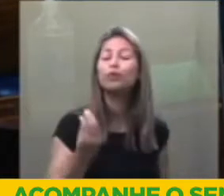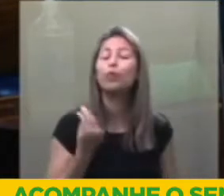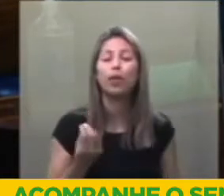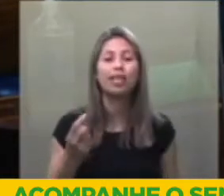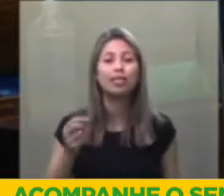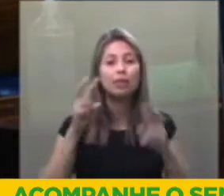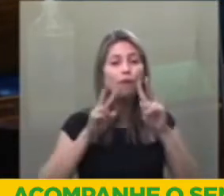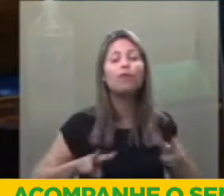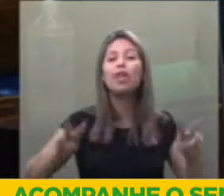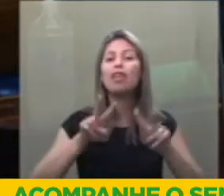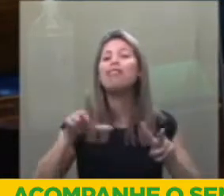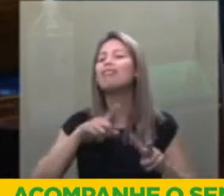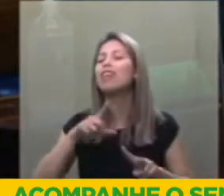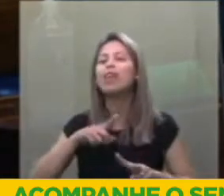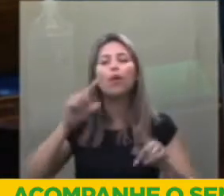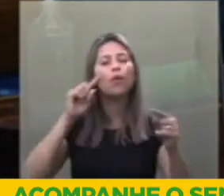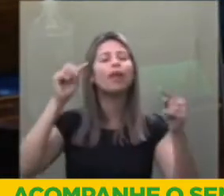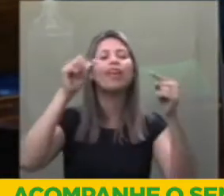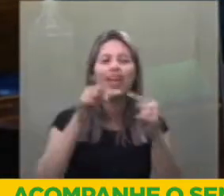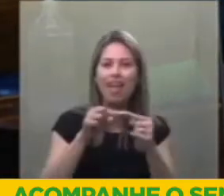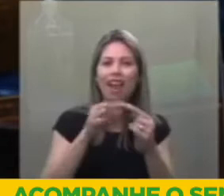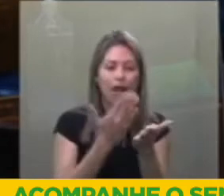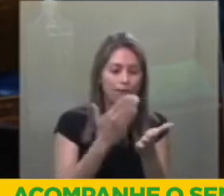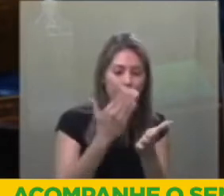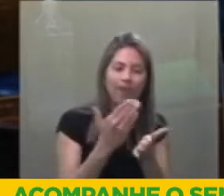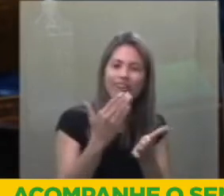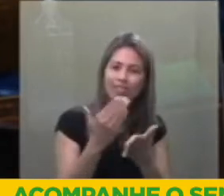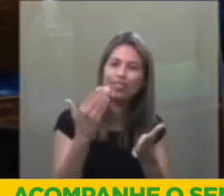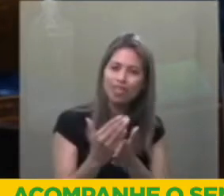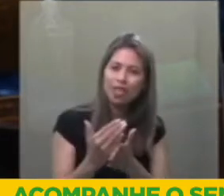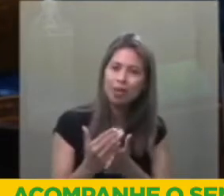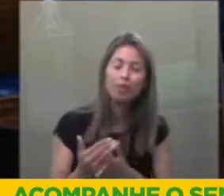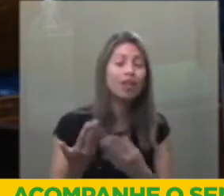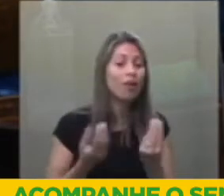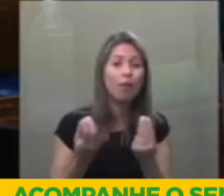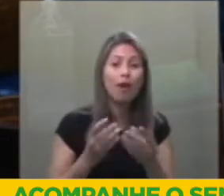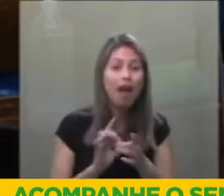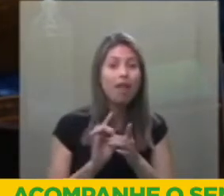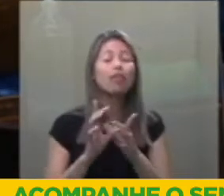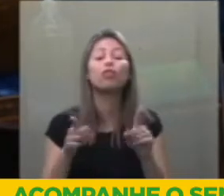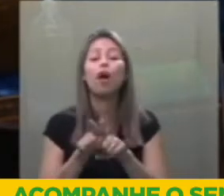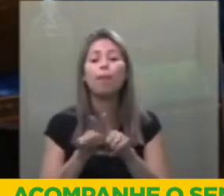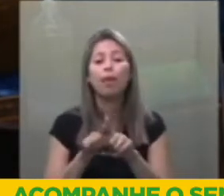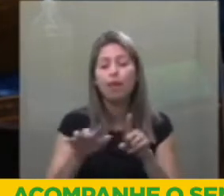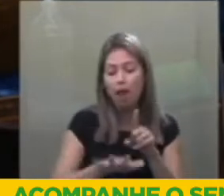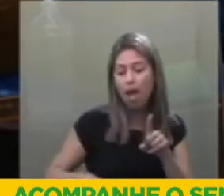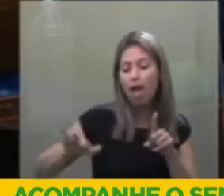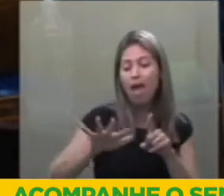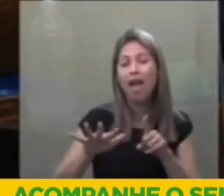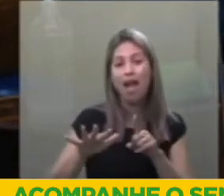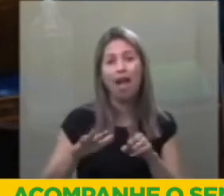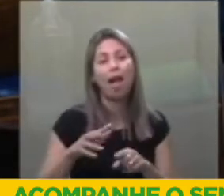é a alternativa do fatiamento para a deliberação posterior da chamada